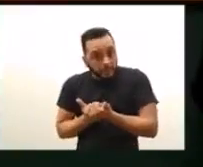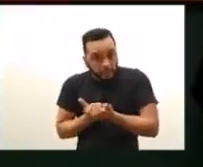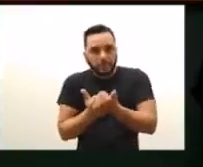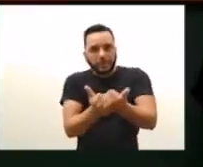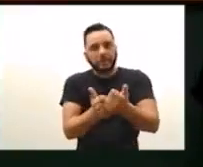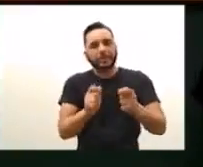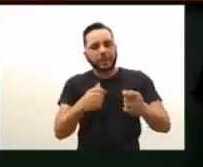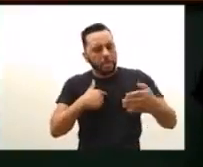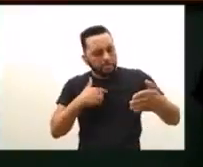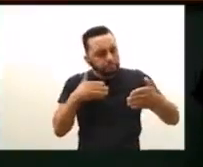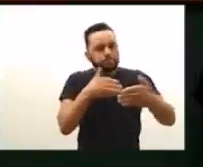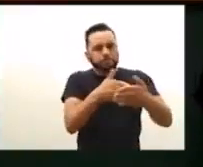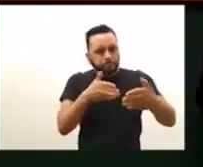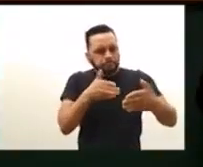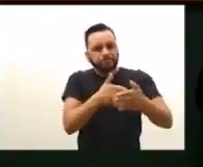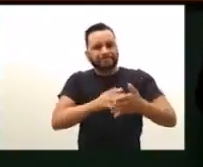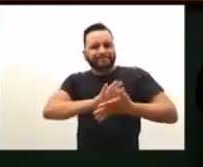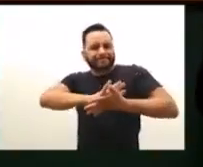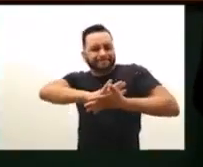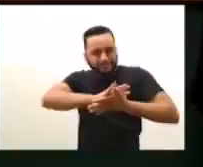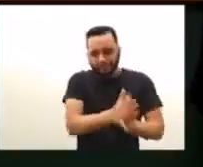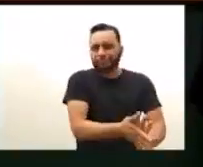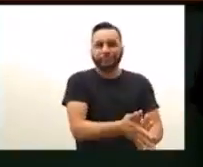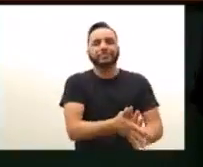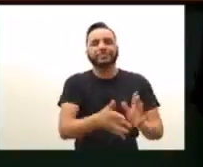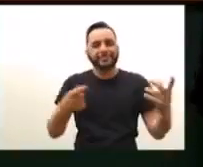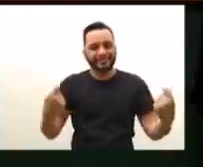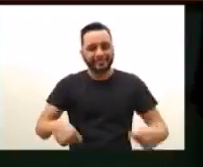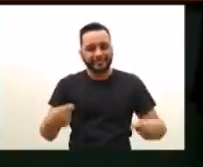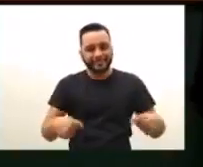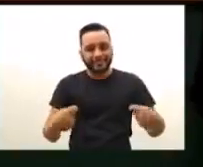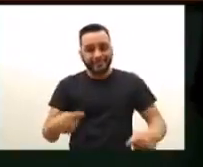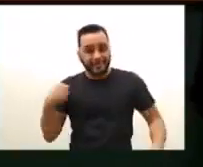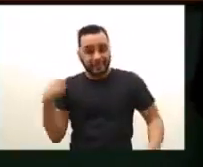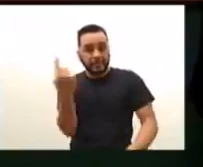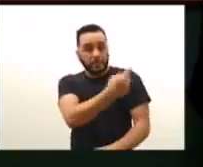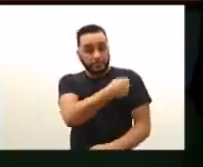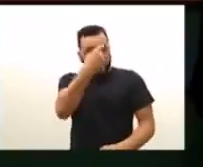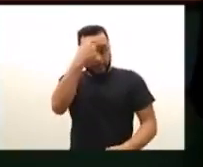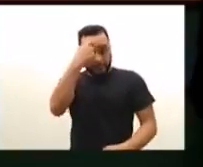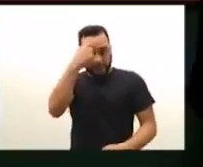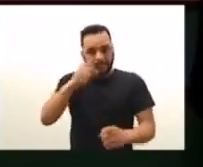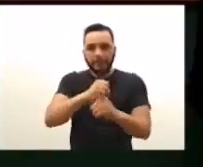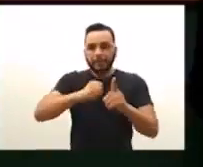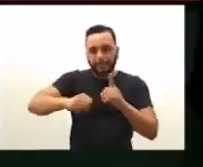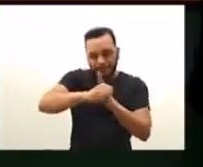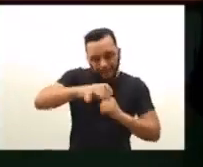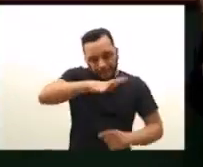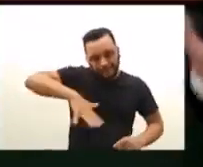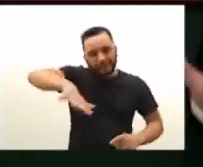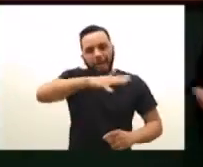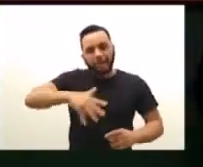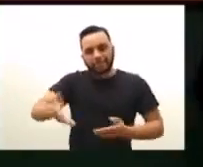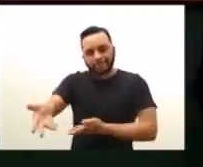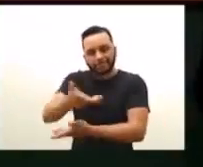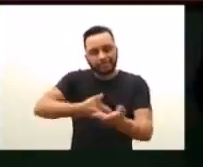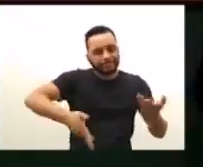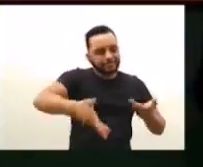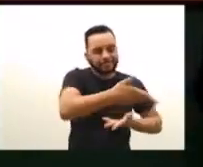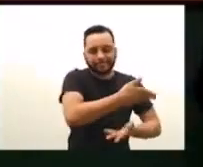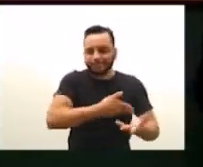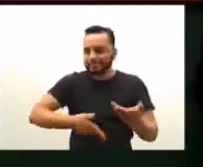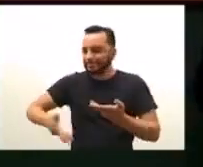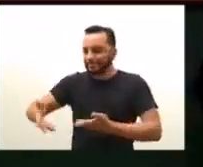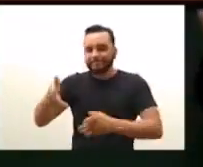denover barreiras, tanto de ordem física como simbólicas. E pensar num mundo solidário, num mundo onde a convivência seja